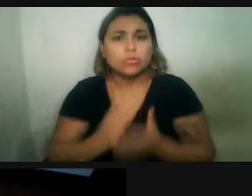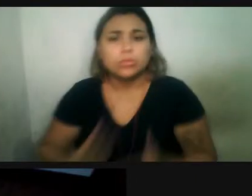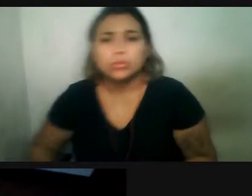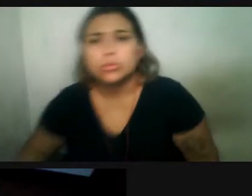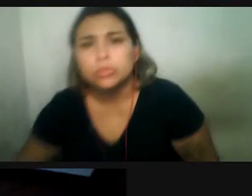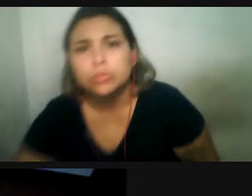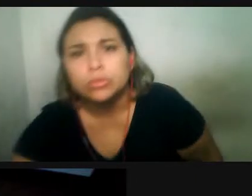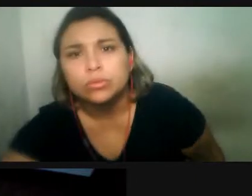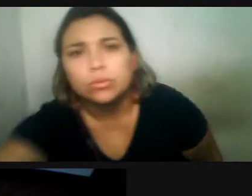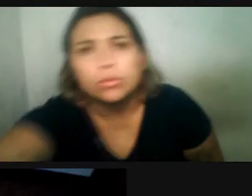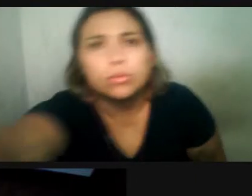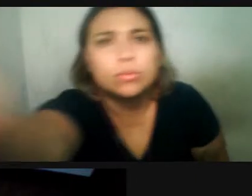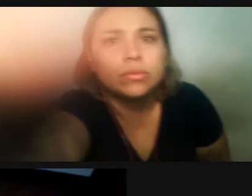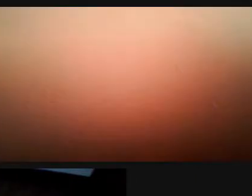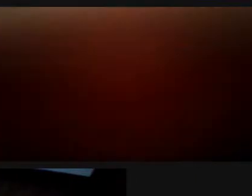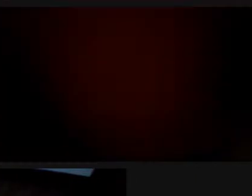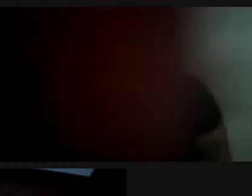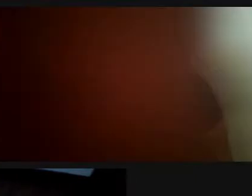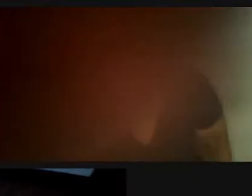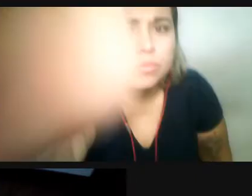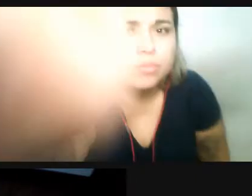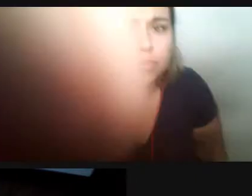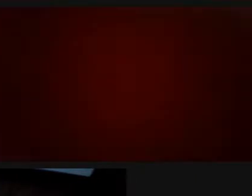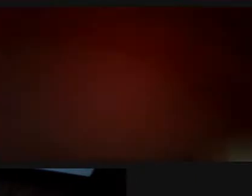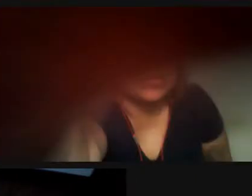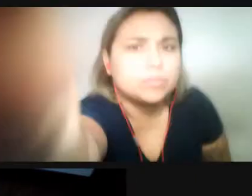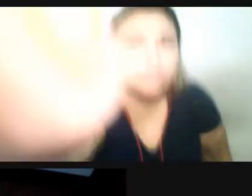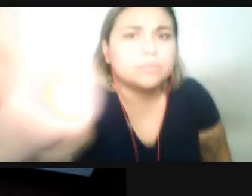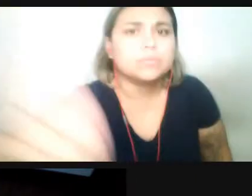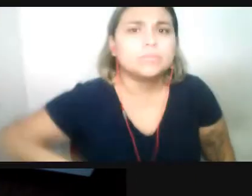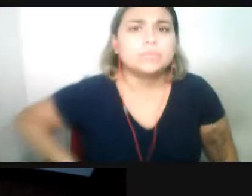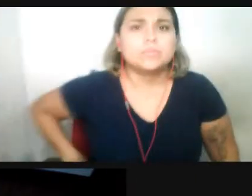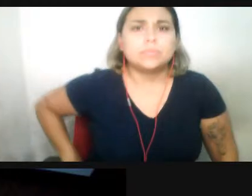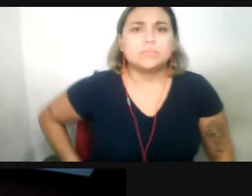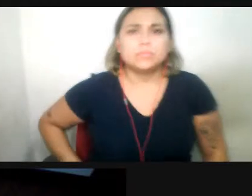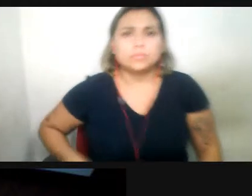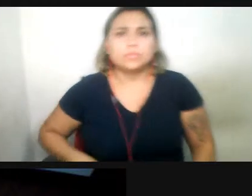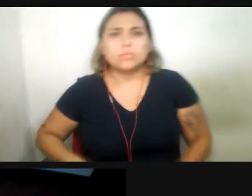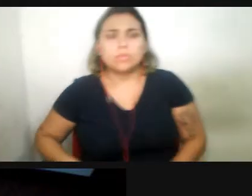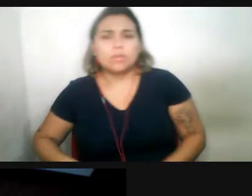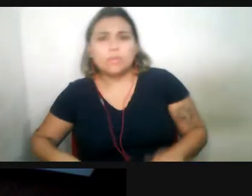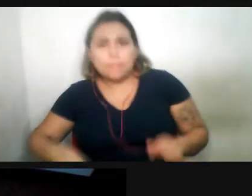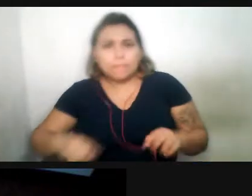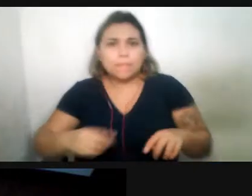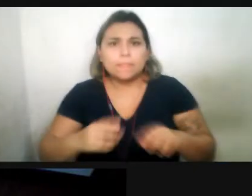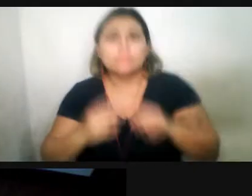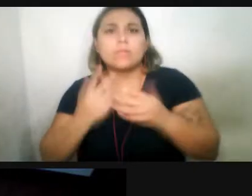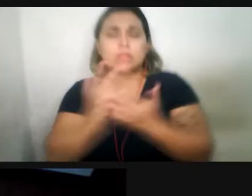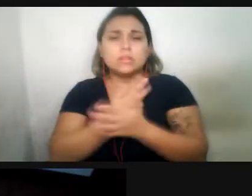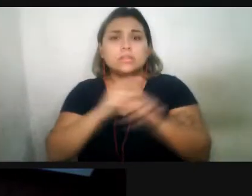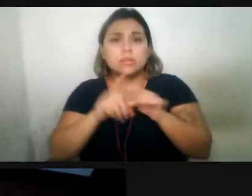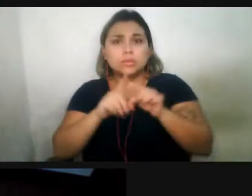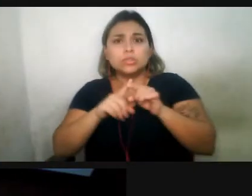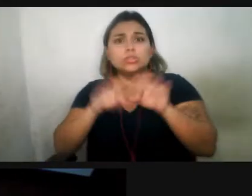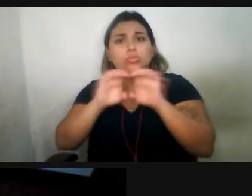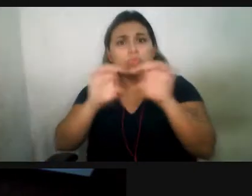uma relação social muito forte. o caso dos cachalotes, por exemplo, que tem uma estrutura social muito forte, assim, muito